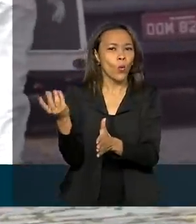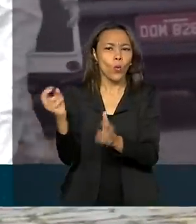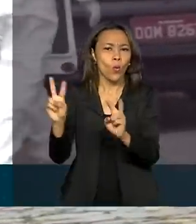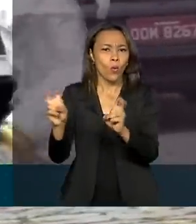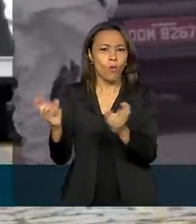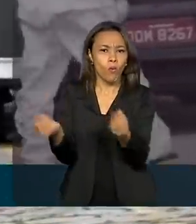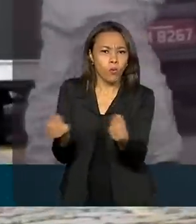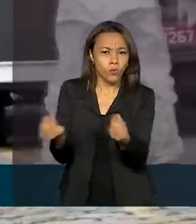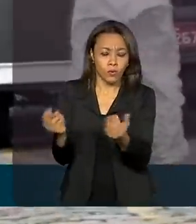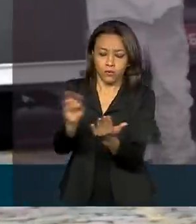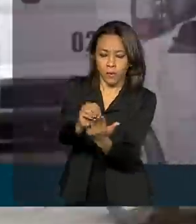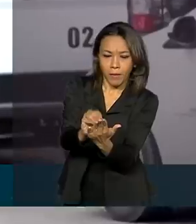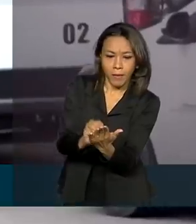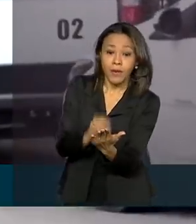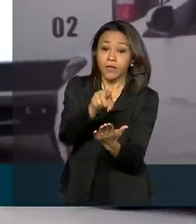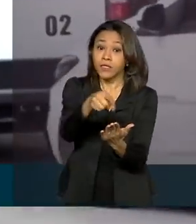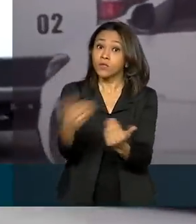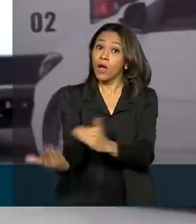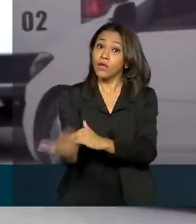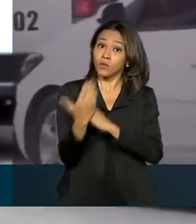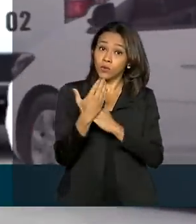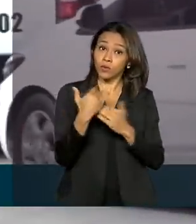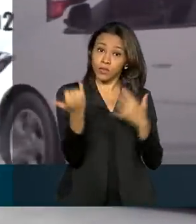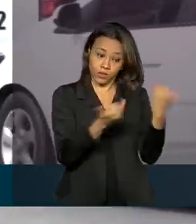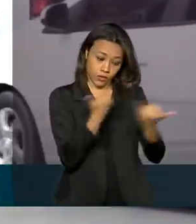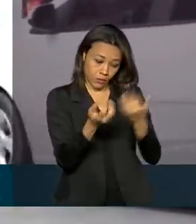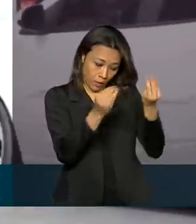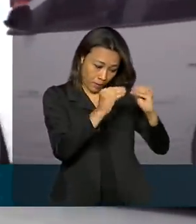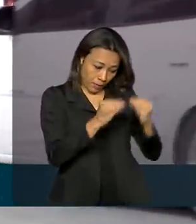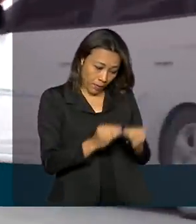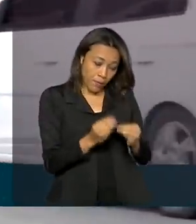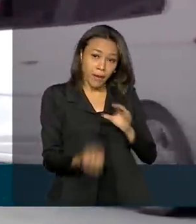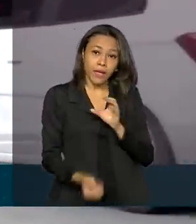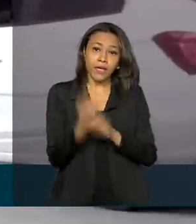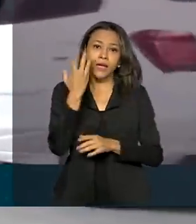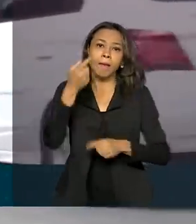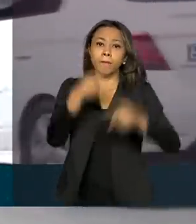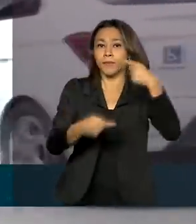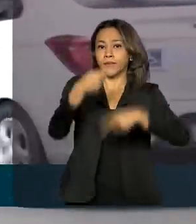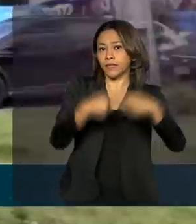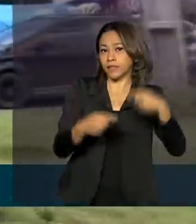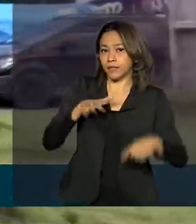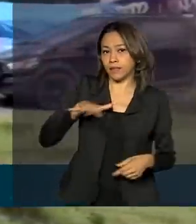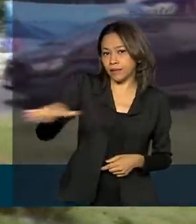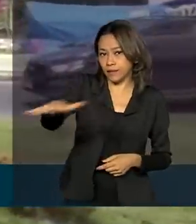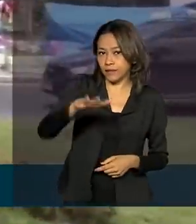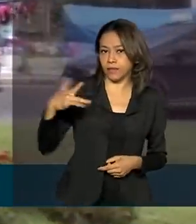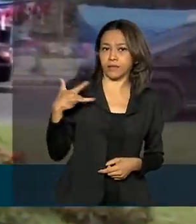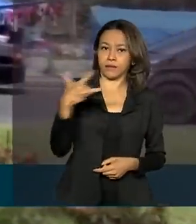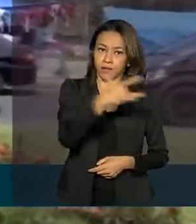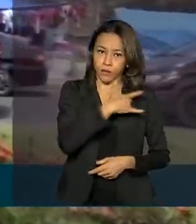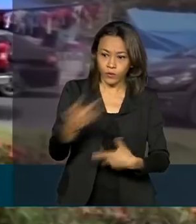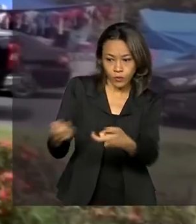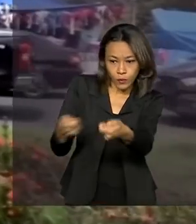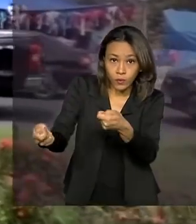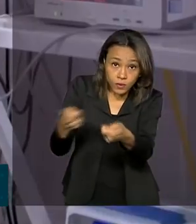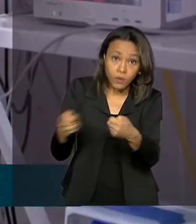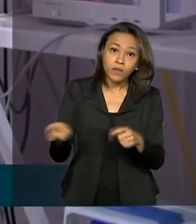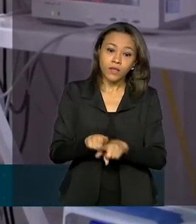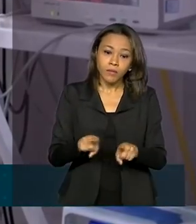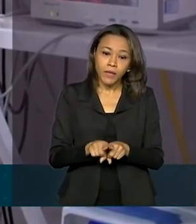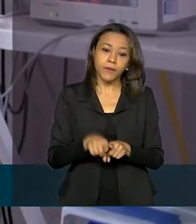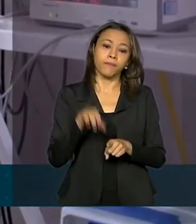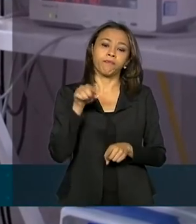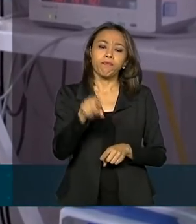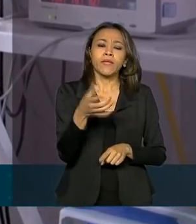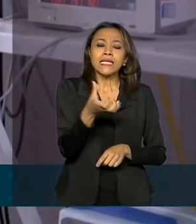ajudam em estudos epidemiológicos, na formulação de políticas públicas de saúde e no controle sanitário. Os